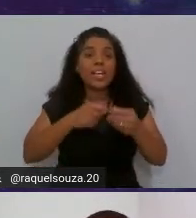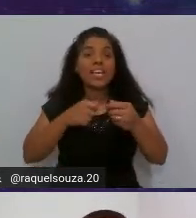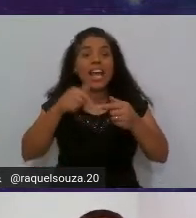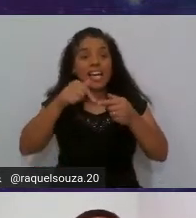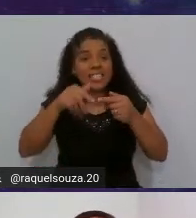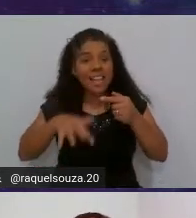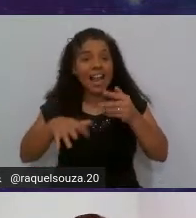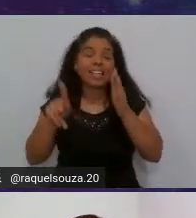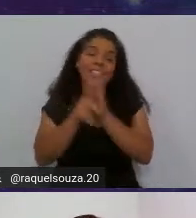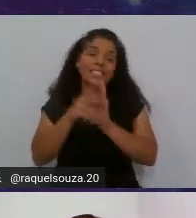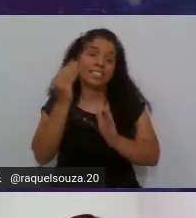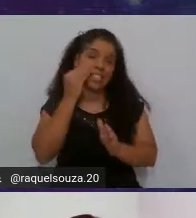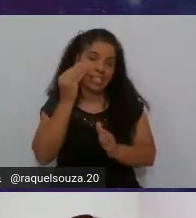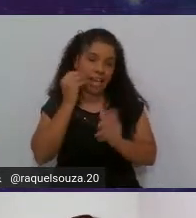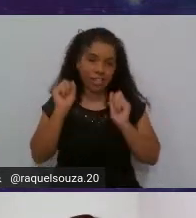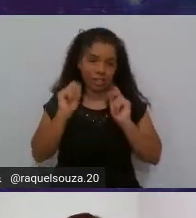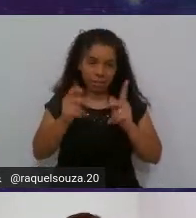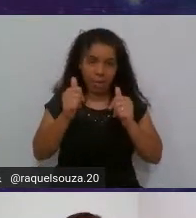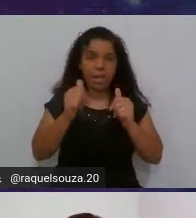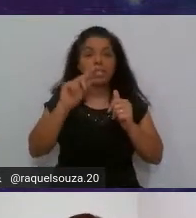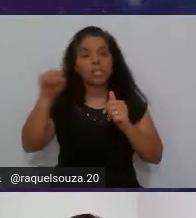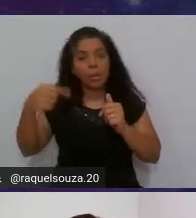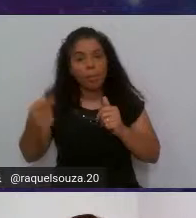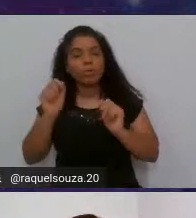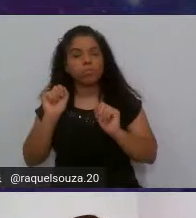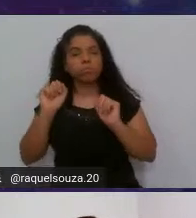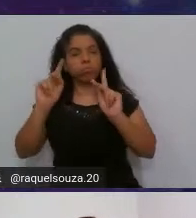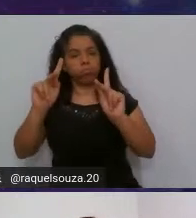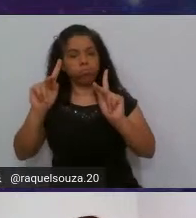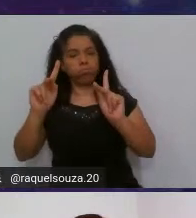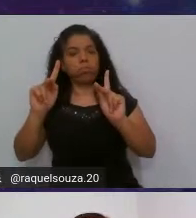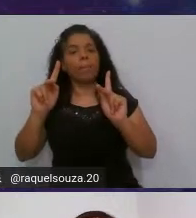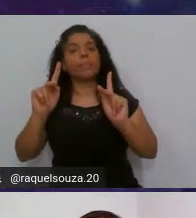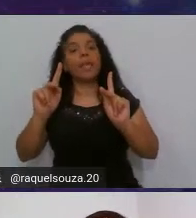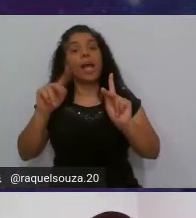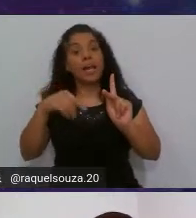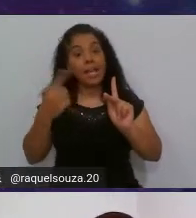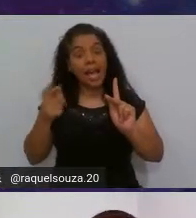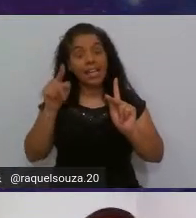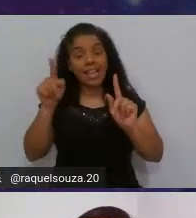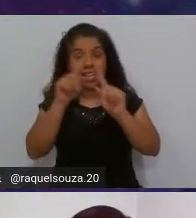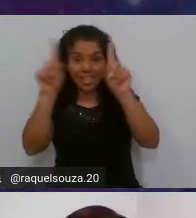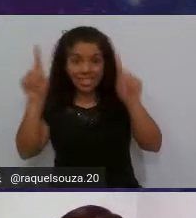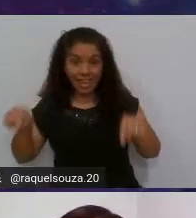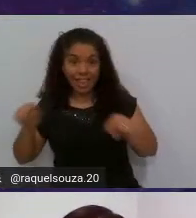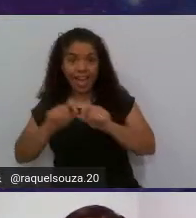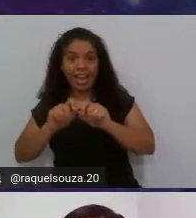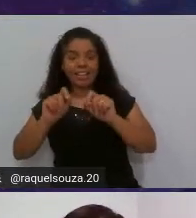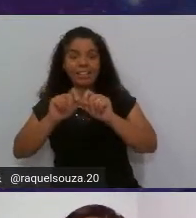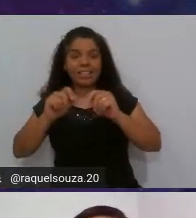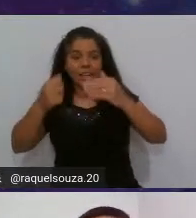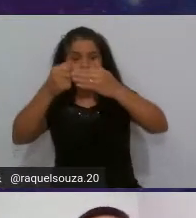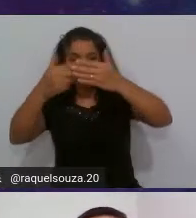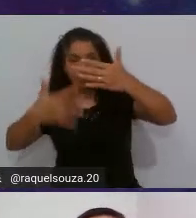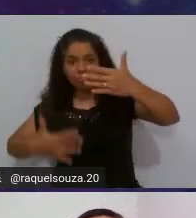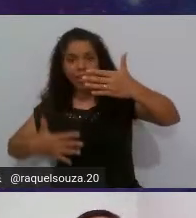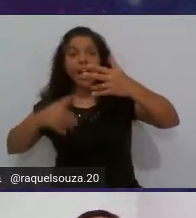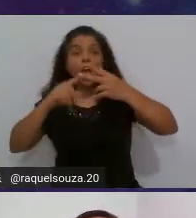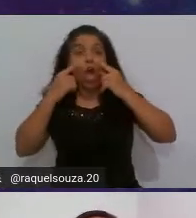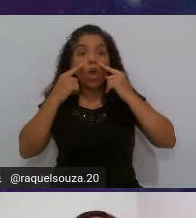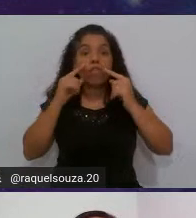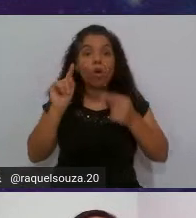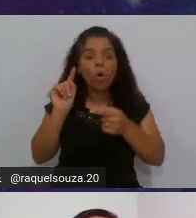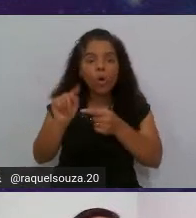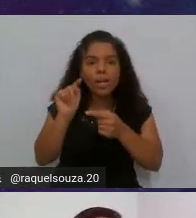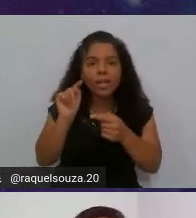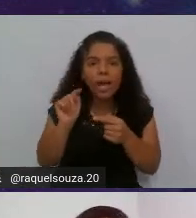testes beleza em seguida eu vou clicar em ok e aí nessa telinha que foi aberta eu vou clicar